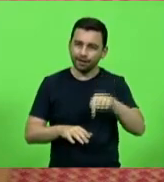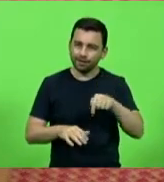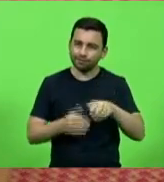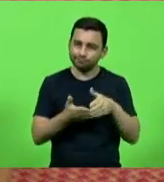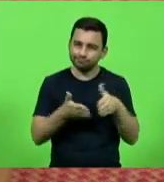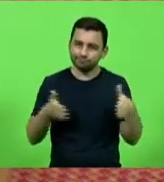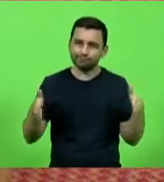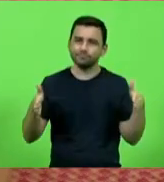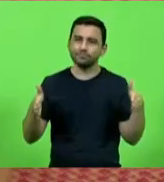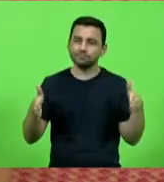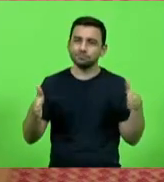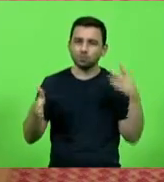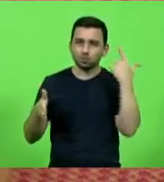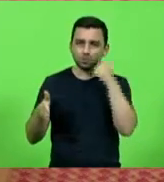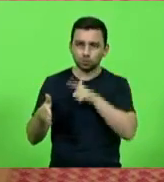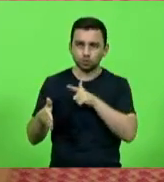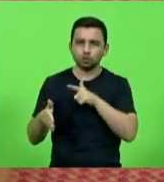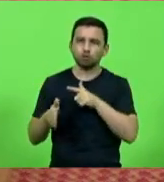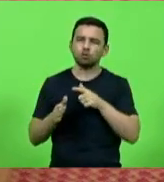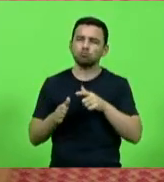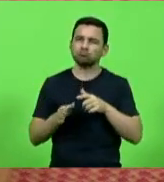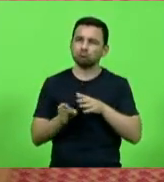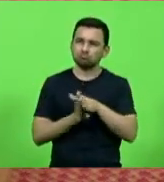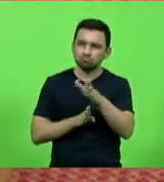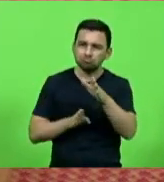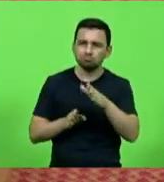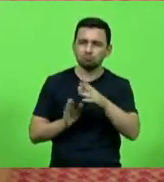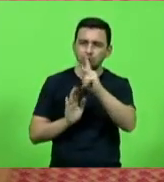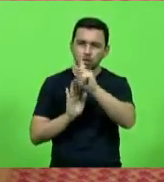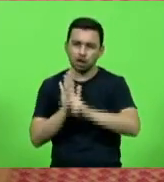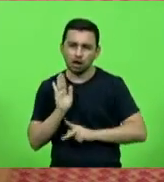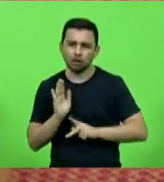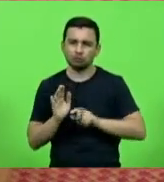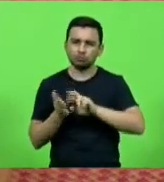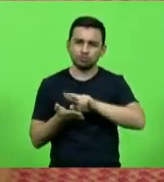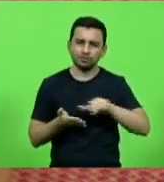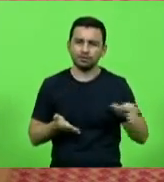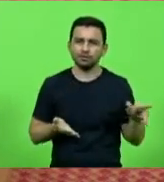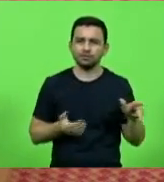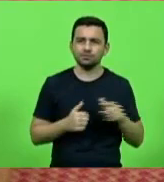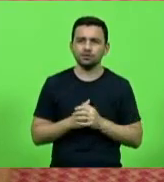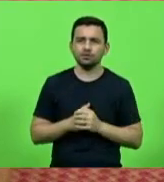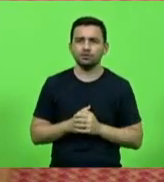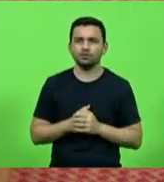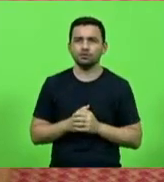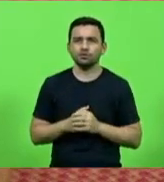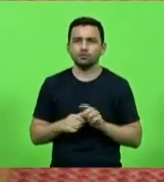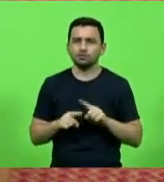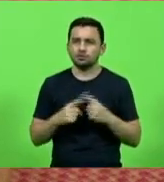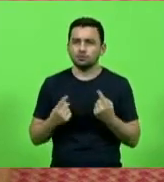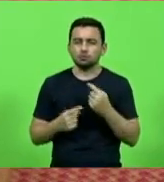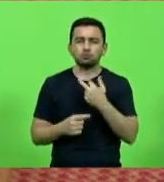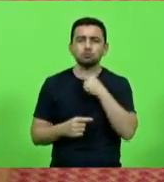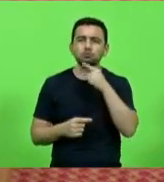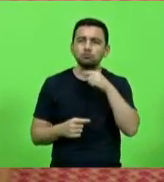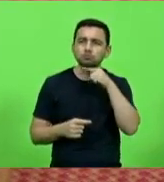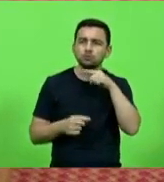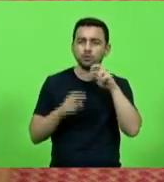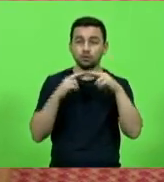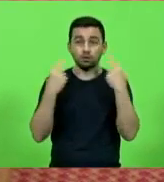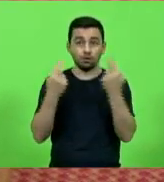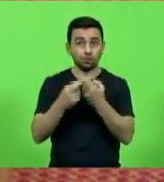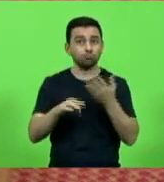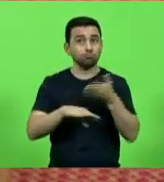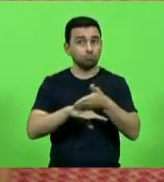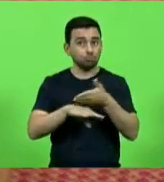legado aí de indicações, projetos. Não pôde participar de muitas reuniões nesse período, mas